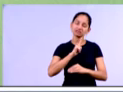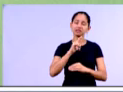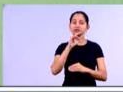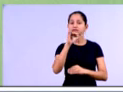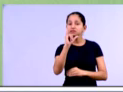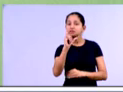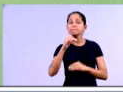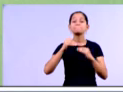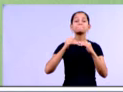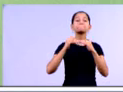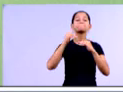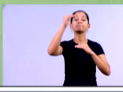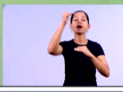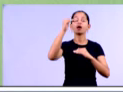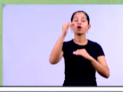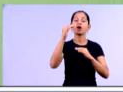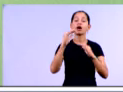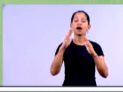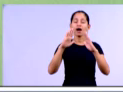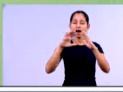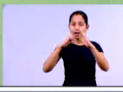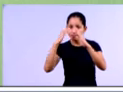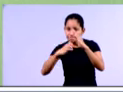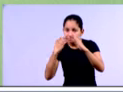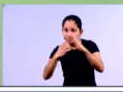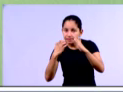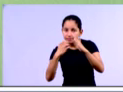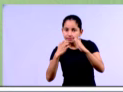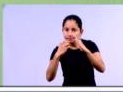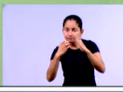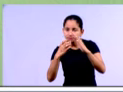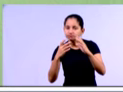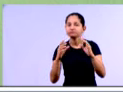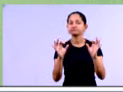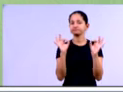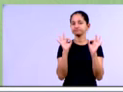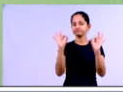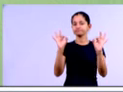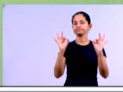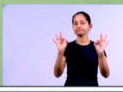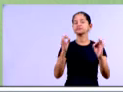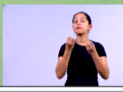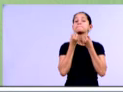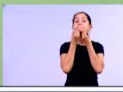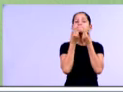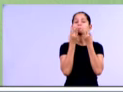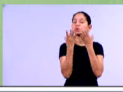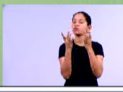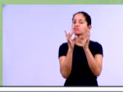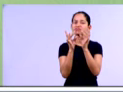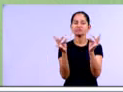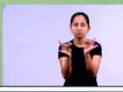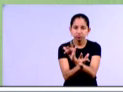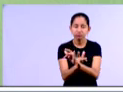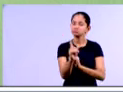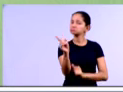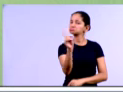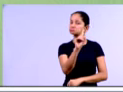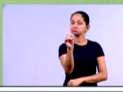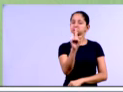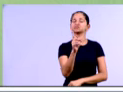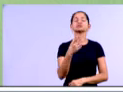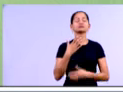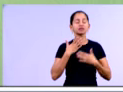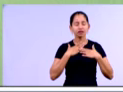for maior que zero, a empresa estará apresentando uma situação de solvência, né, e ela não está tendendo a falir, né, ela está numa situação